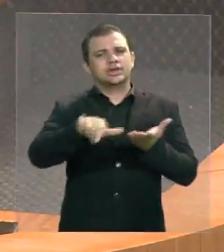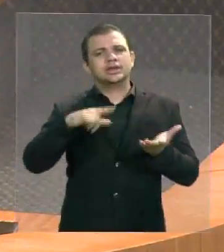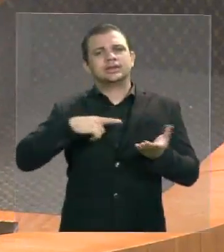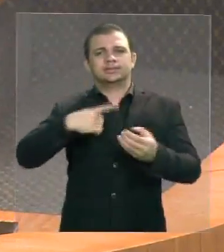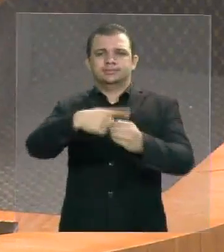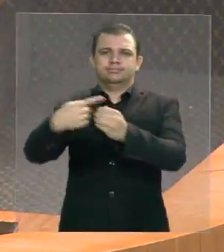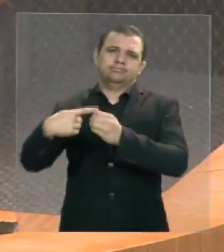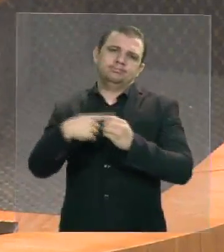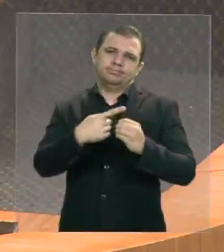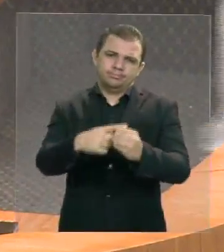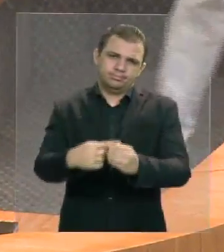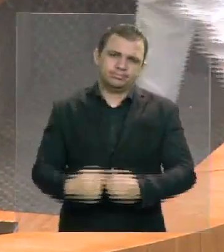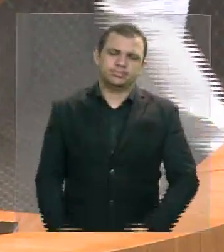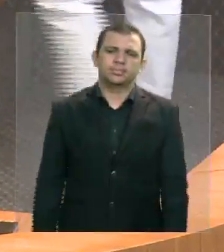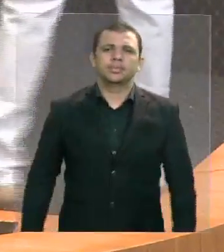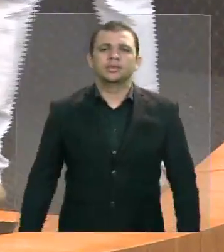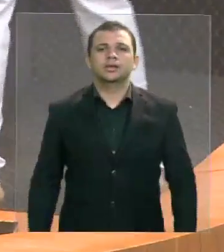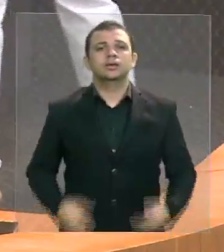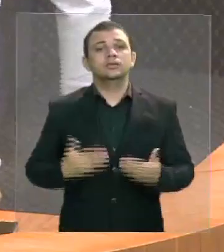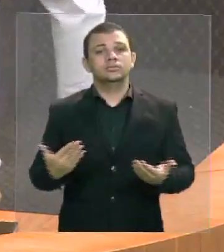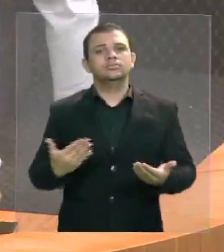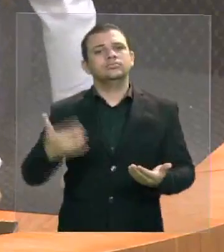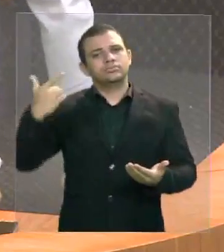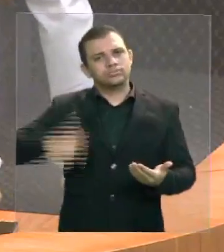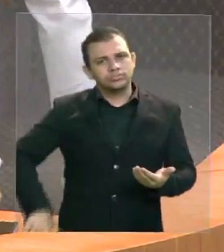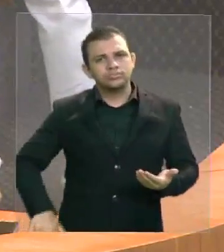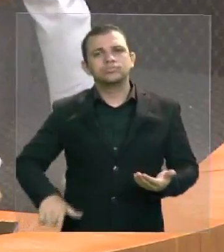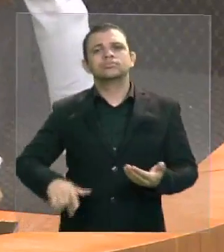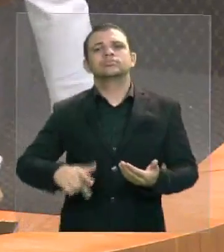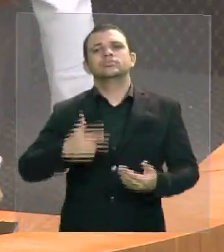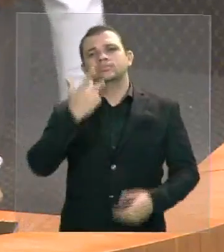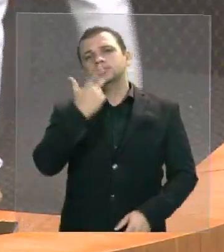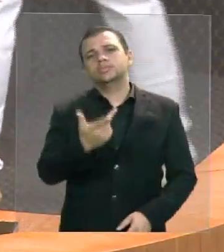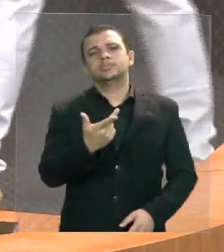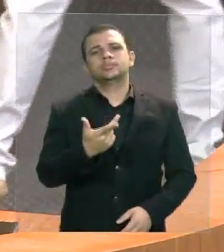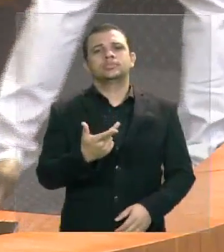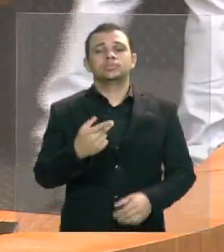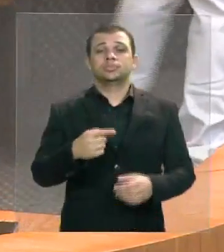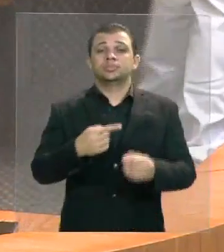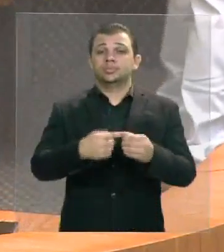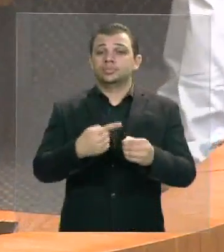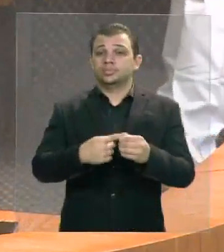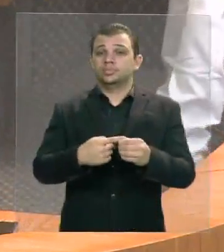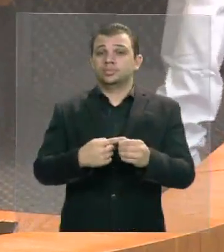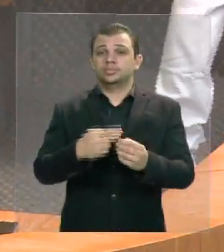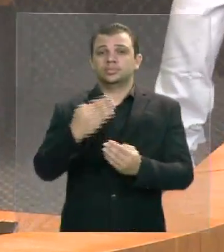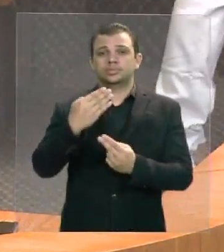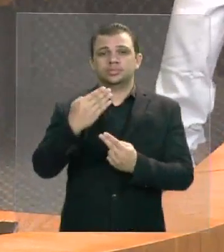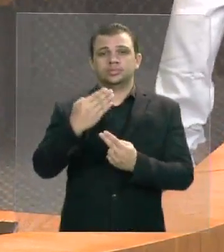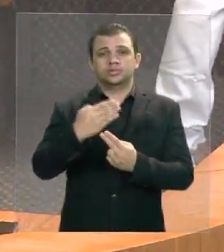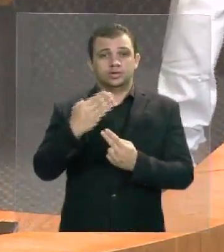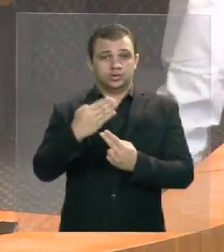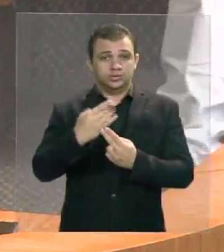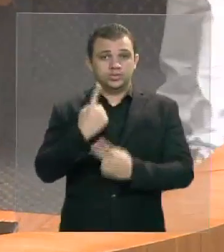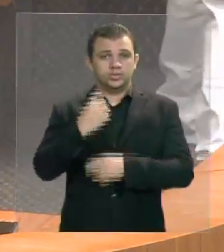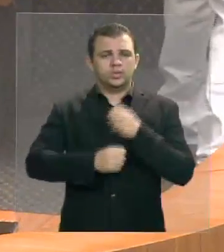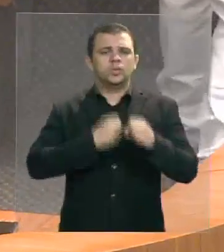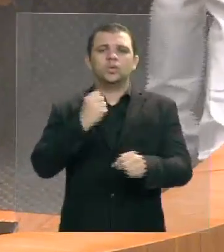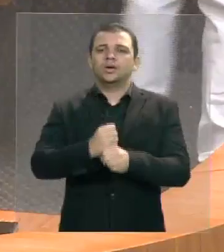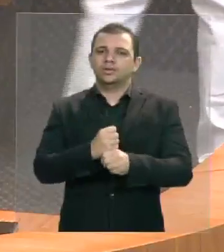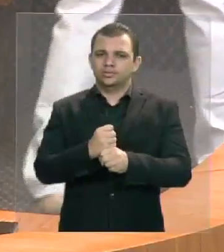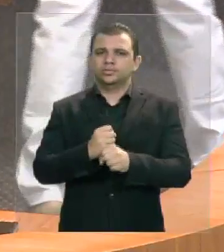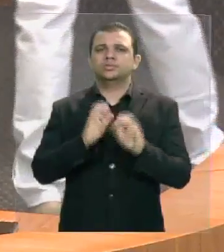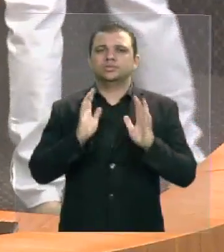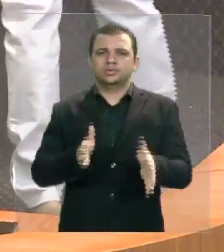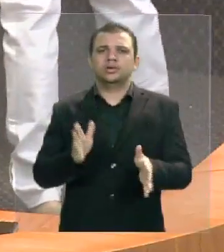presidente, para finalizar ratificar mais uma vez que o município de Timon em pouco mais de um ano tem recebido do